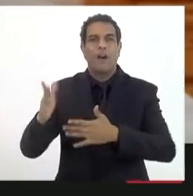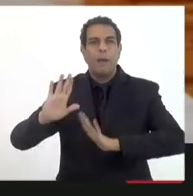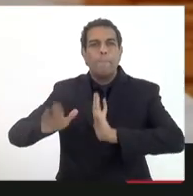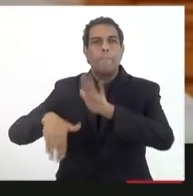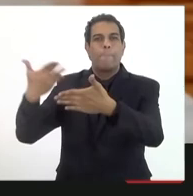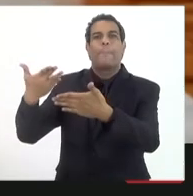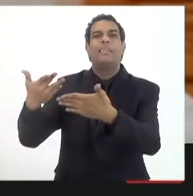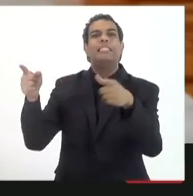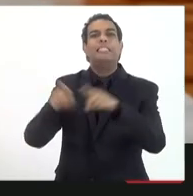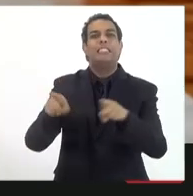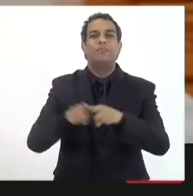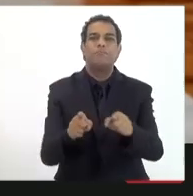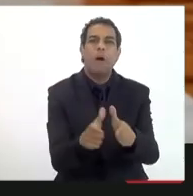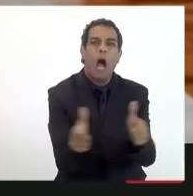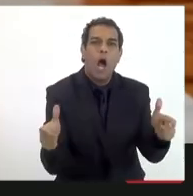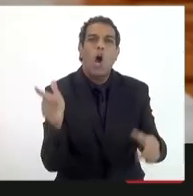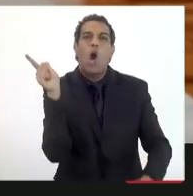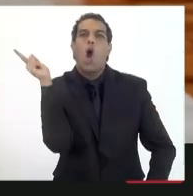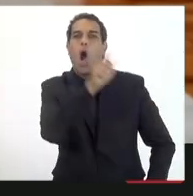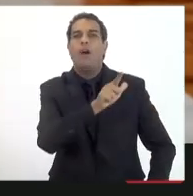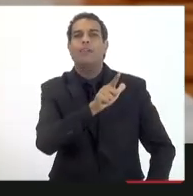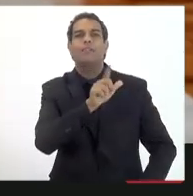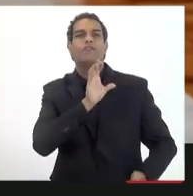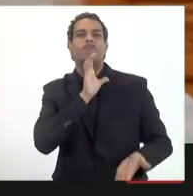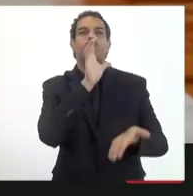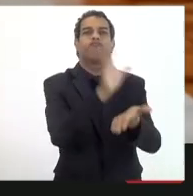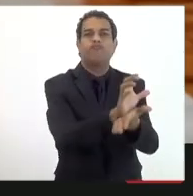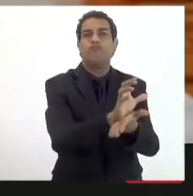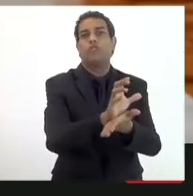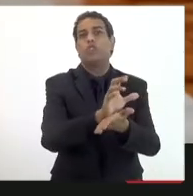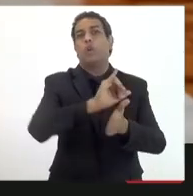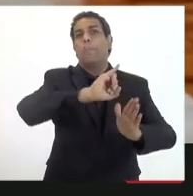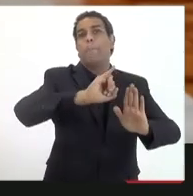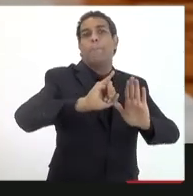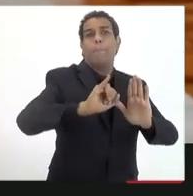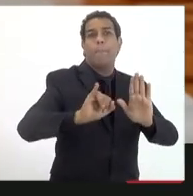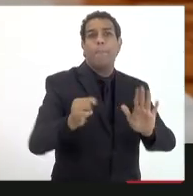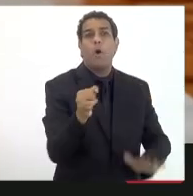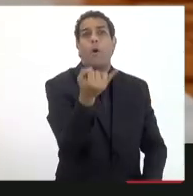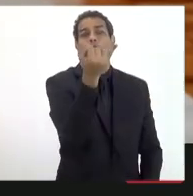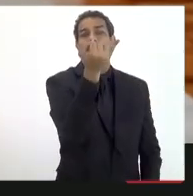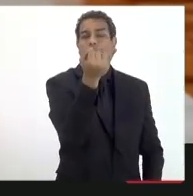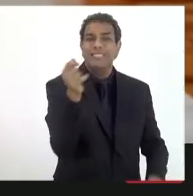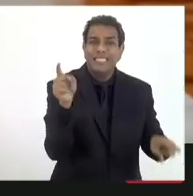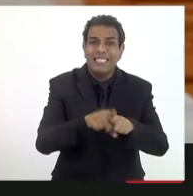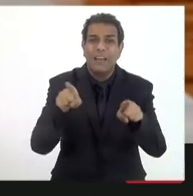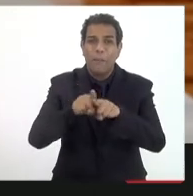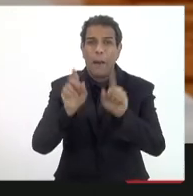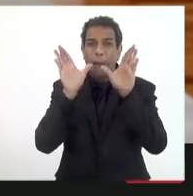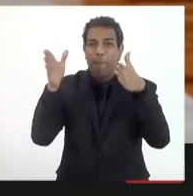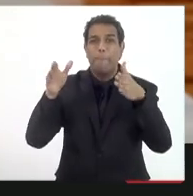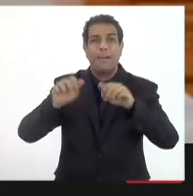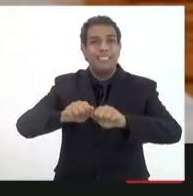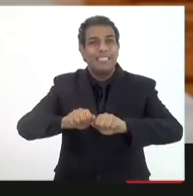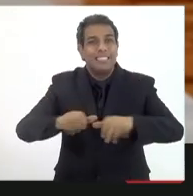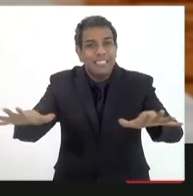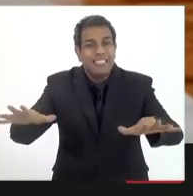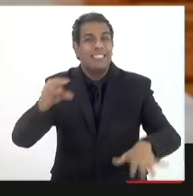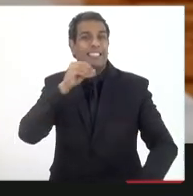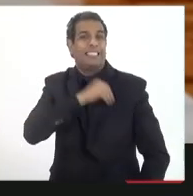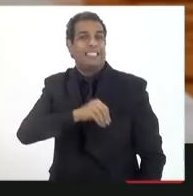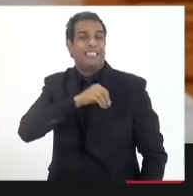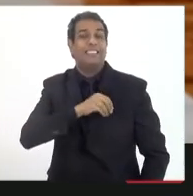isso aumenta a base para a arrecadação de impostos e na verdade é claro que tem ter uma preocupação central com distribuição de renda mas ela vem como